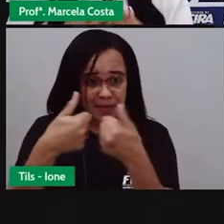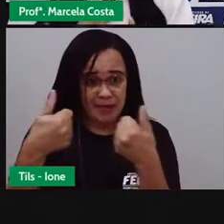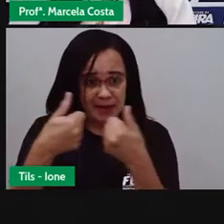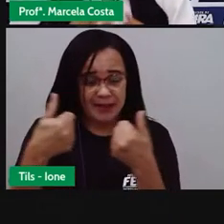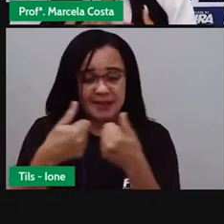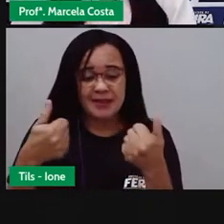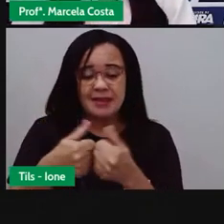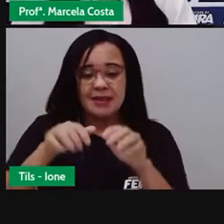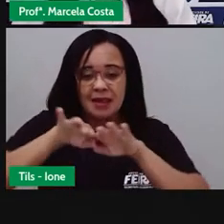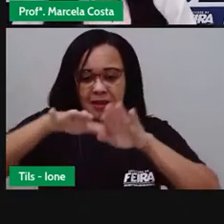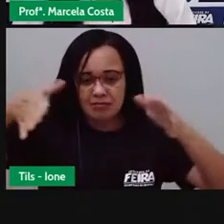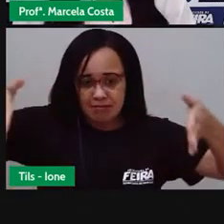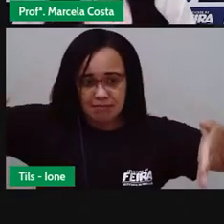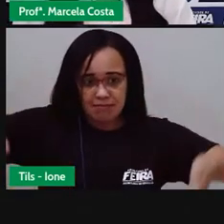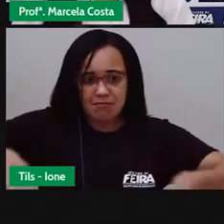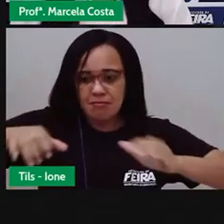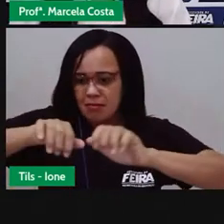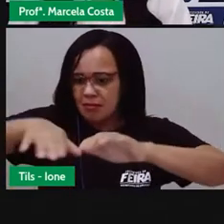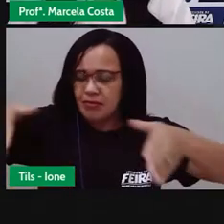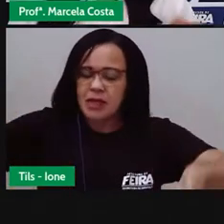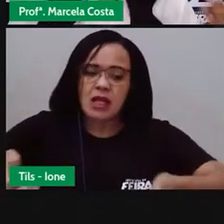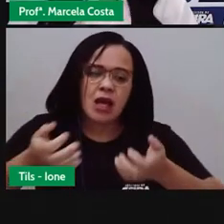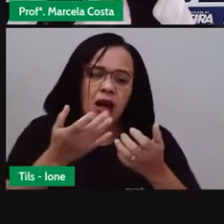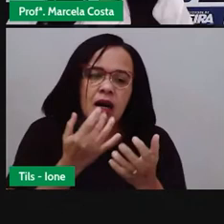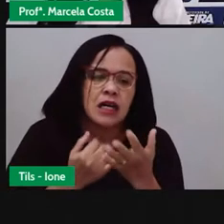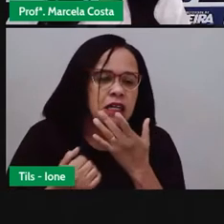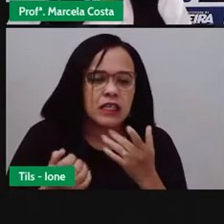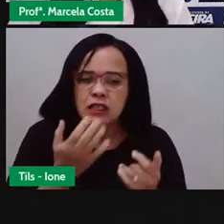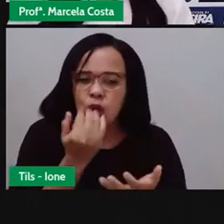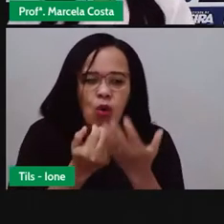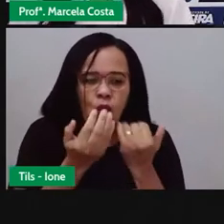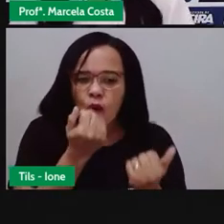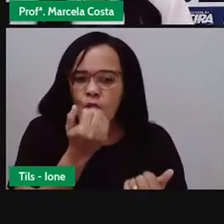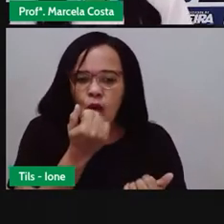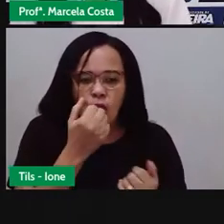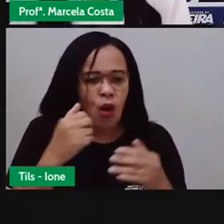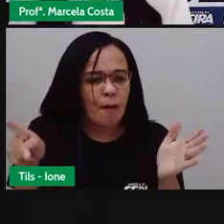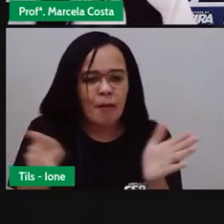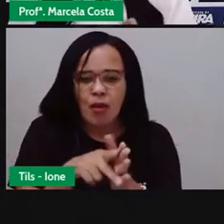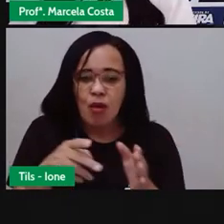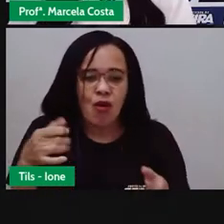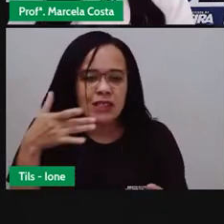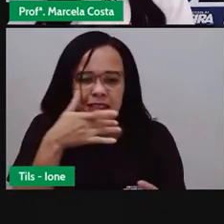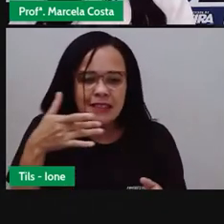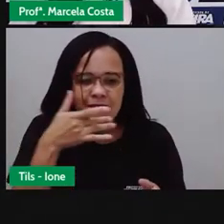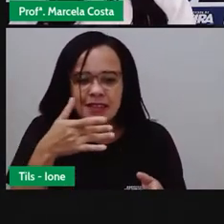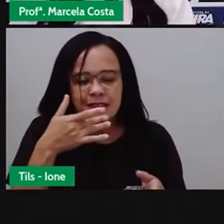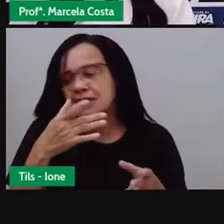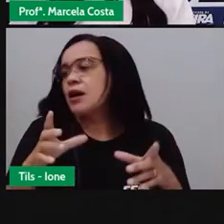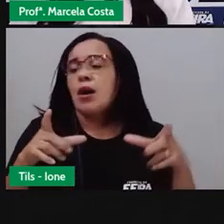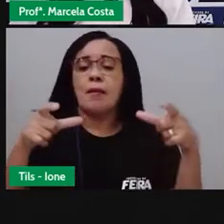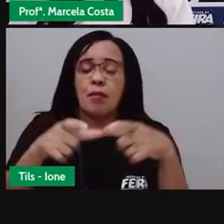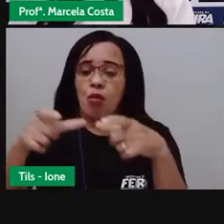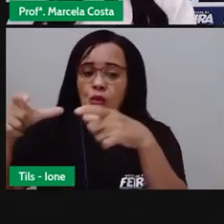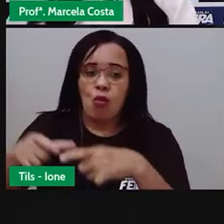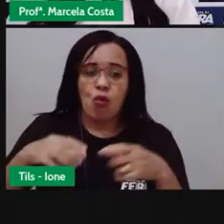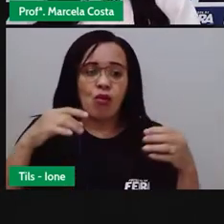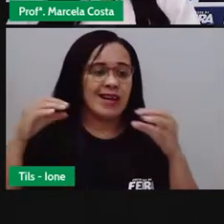As mesas ficam cheias de comidas típicas, como canjica, bolo de milho, bolo de aintim.